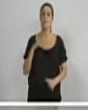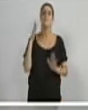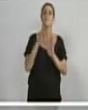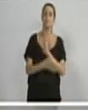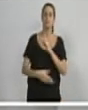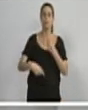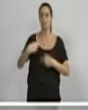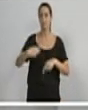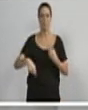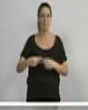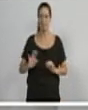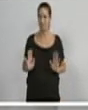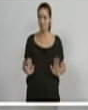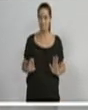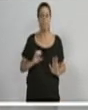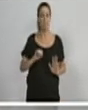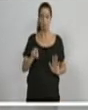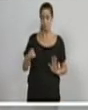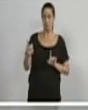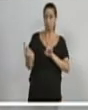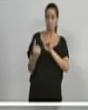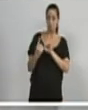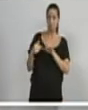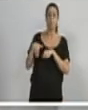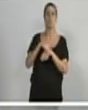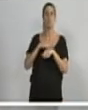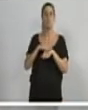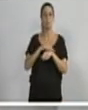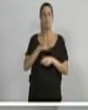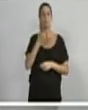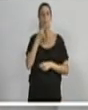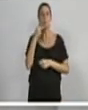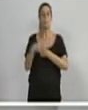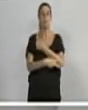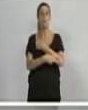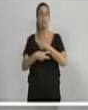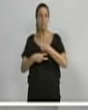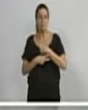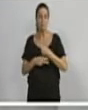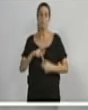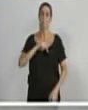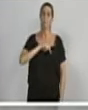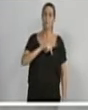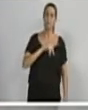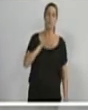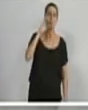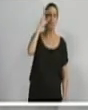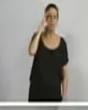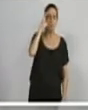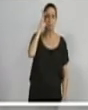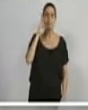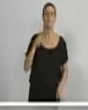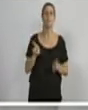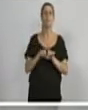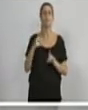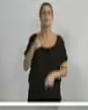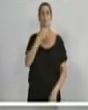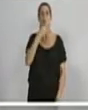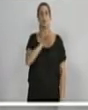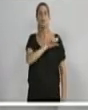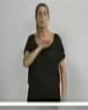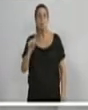Quero lhe dizer, se V. Exª quiser falar sobre os crimes da presidente Dilma, do seu sogro Décio Lima,